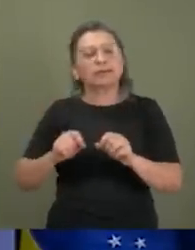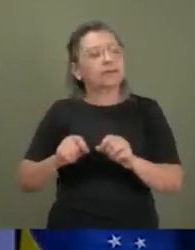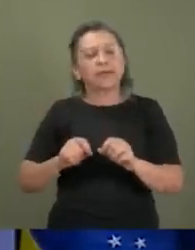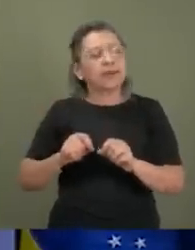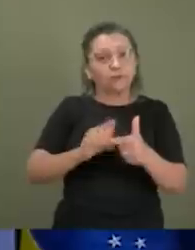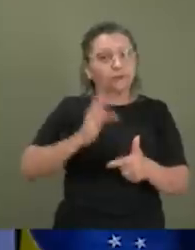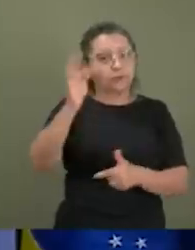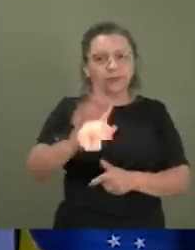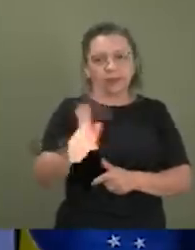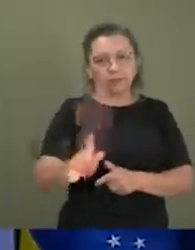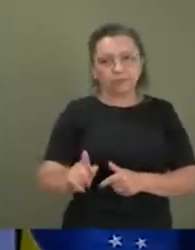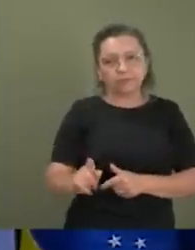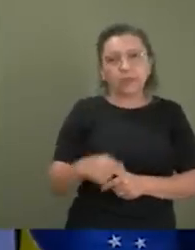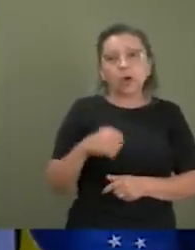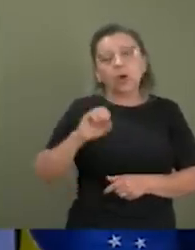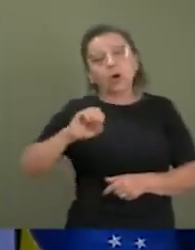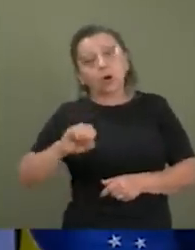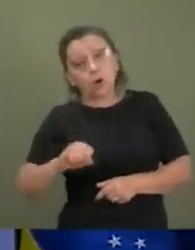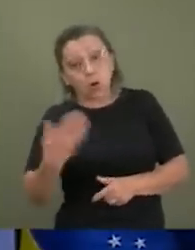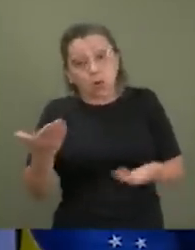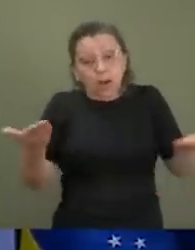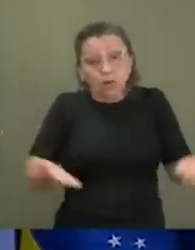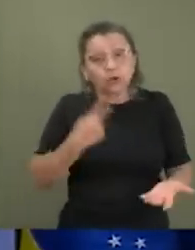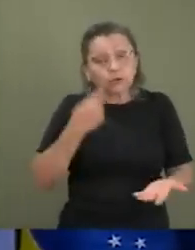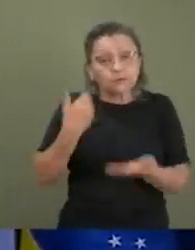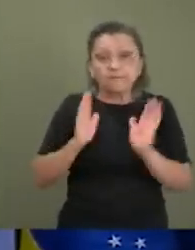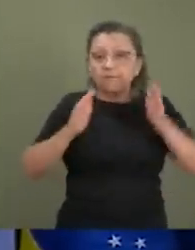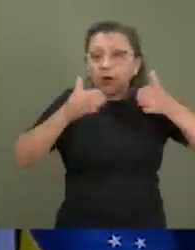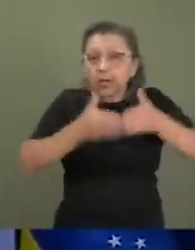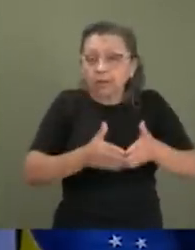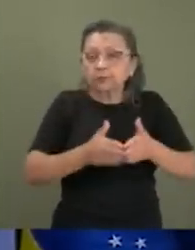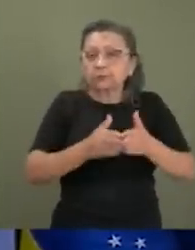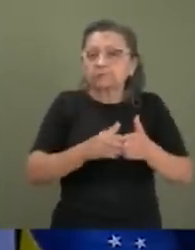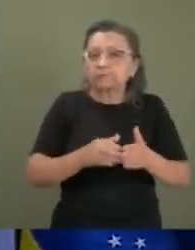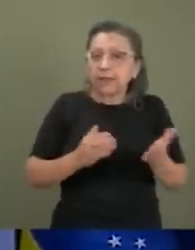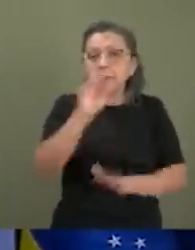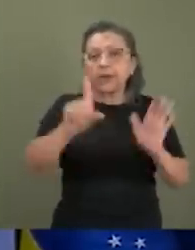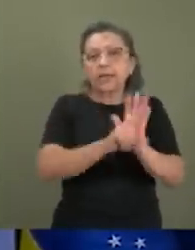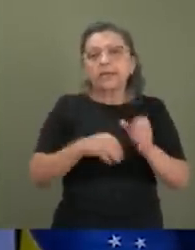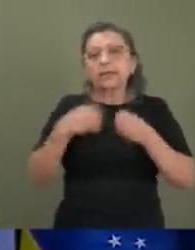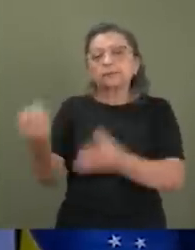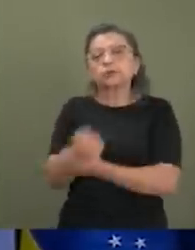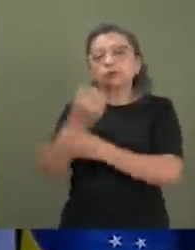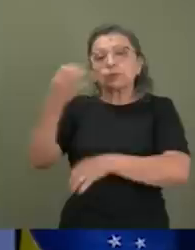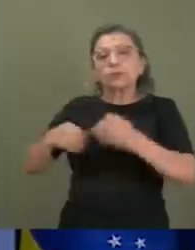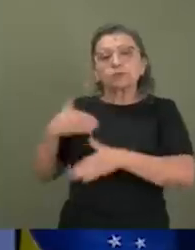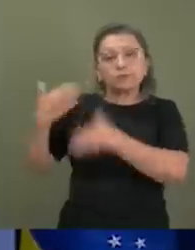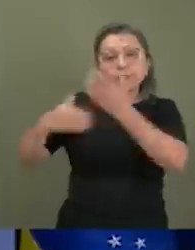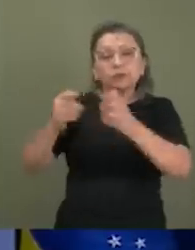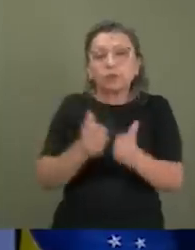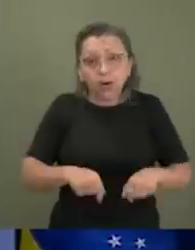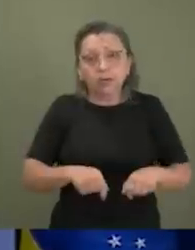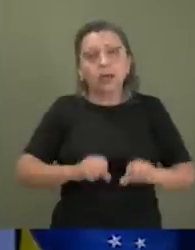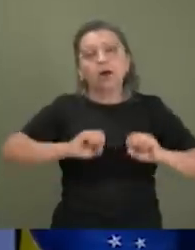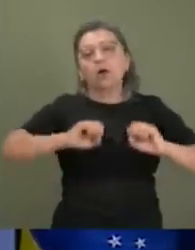novamente no futuro. Ou nós trabalhamos num marco legal e damos segurança jurídica para o desenvolvimento de games do Brasil